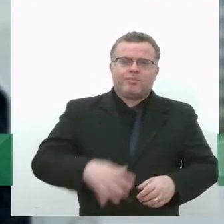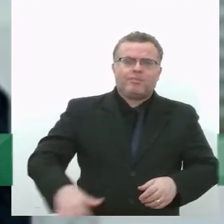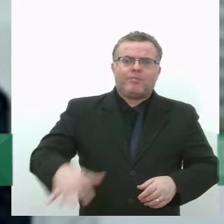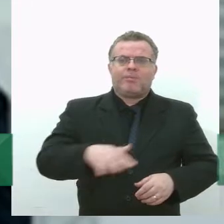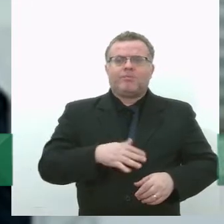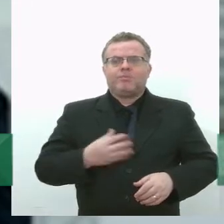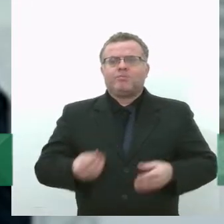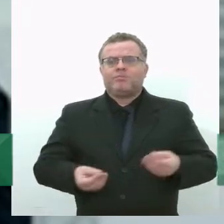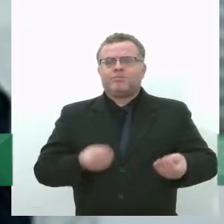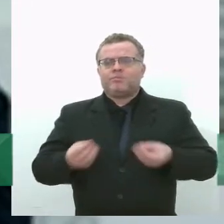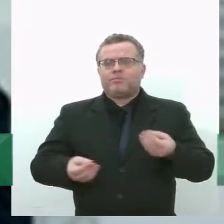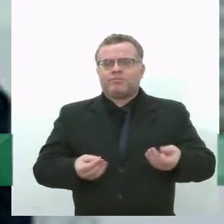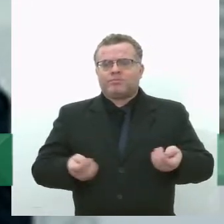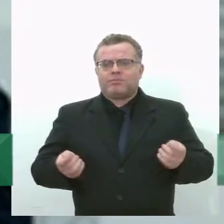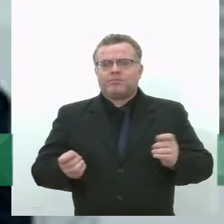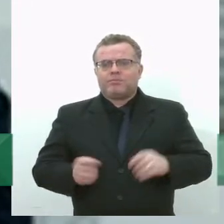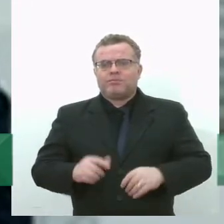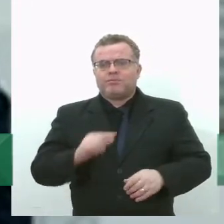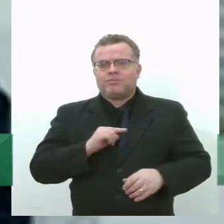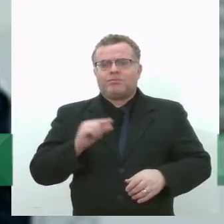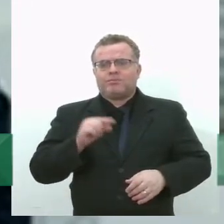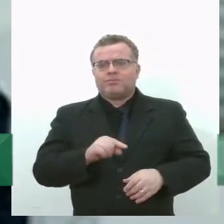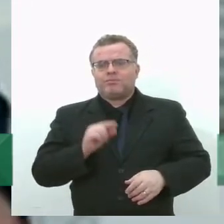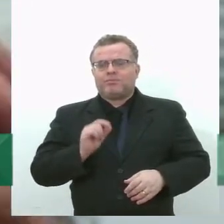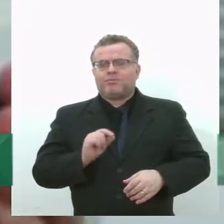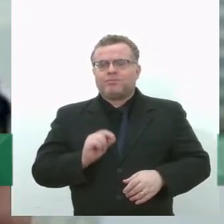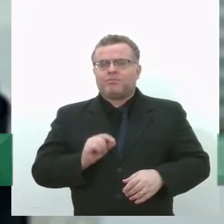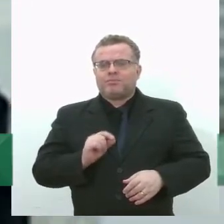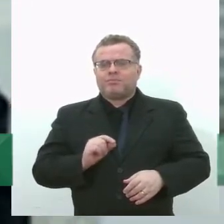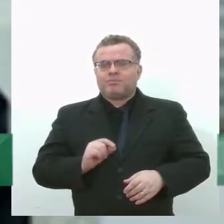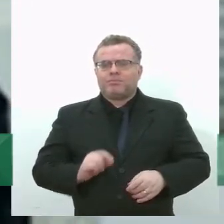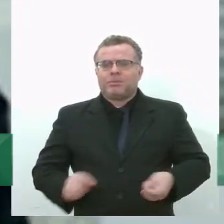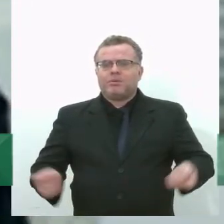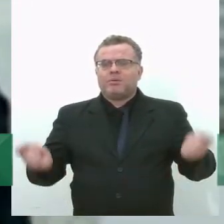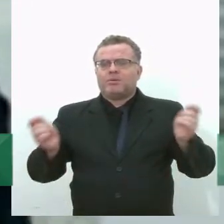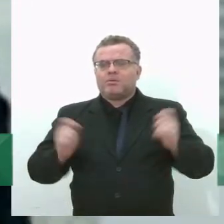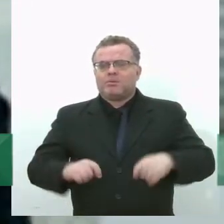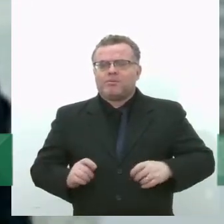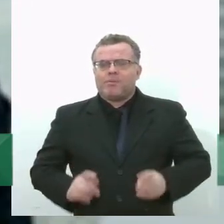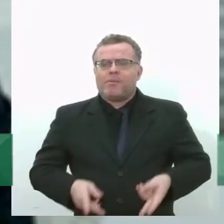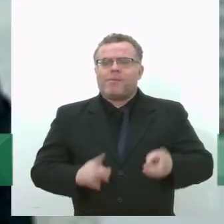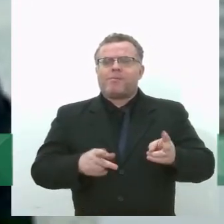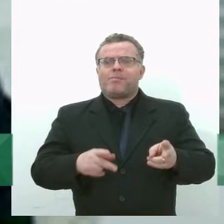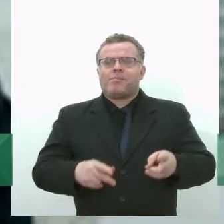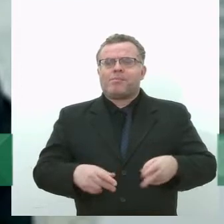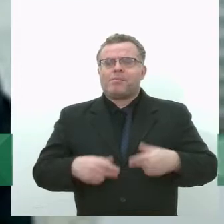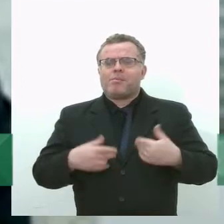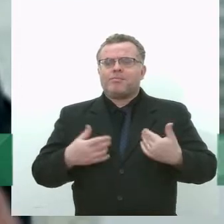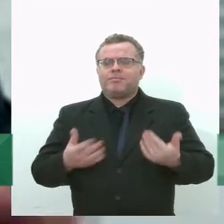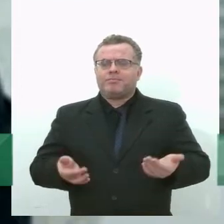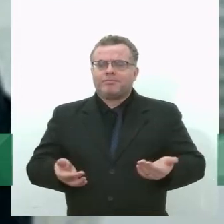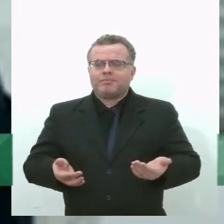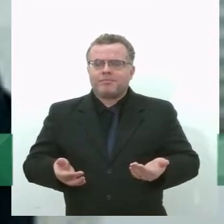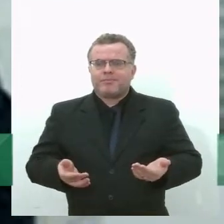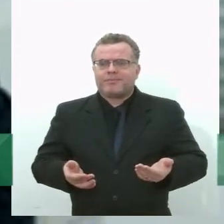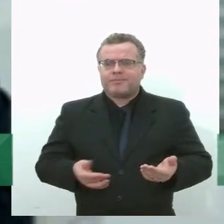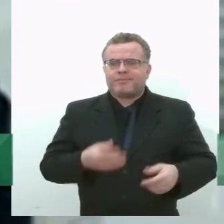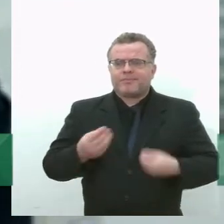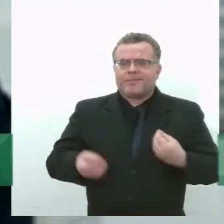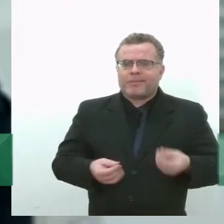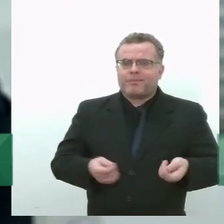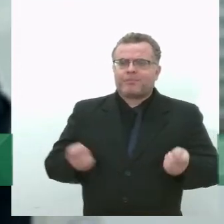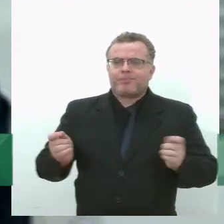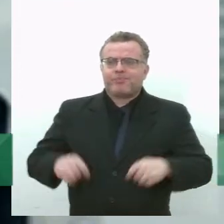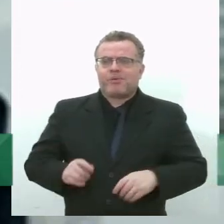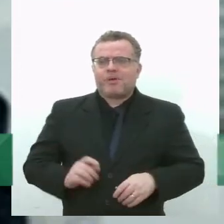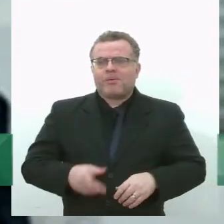E a drenagem vertical, no momento, são somente chaminéses,